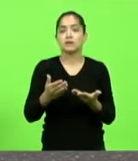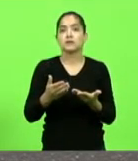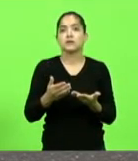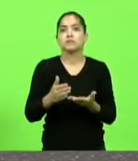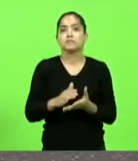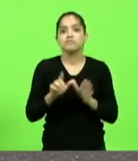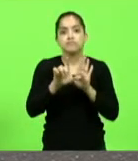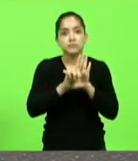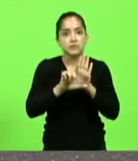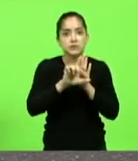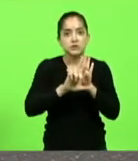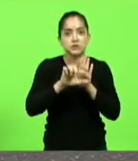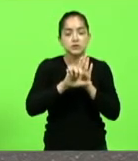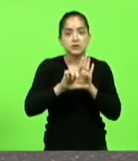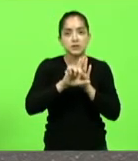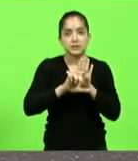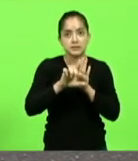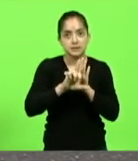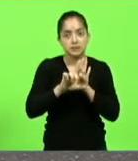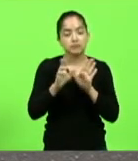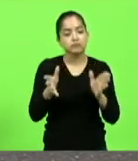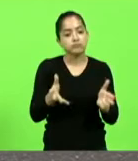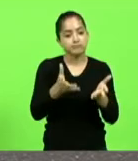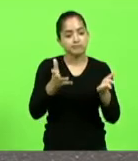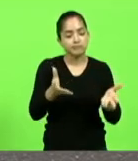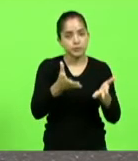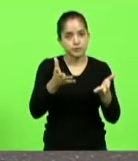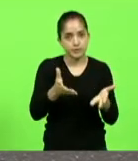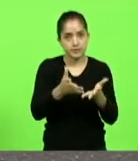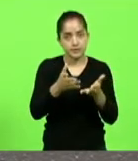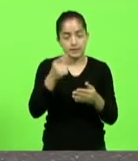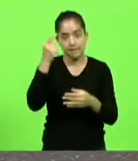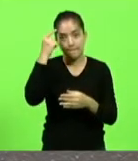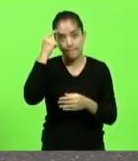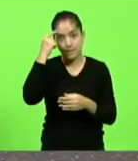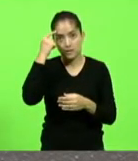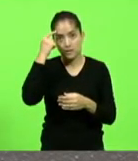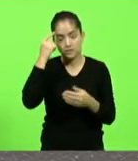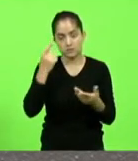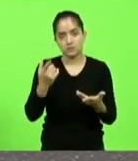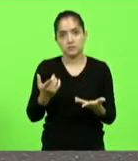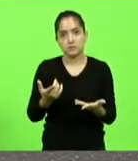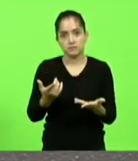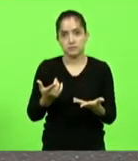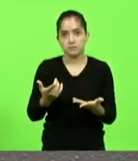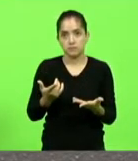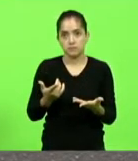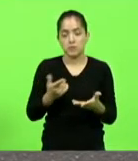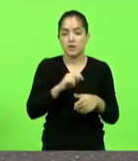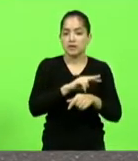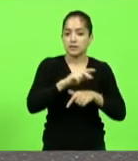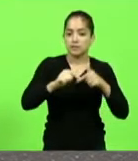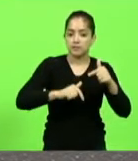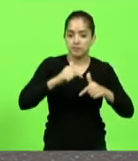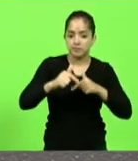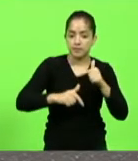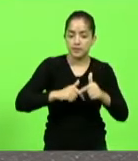que propicie que pense no emprego no